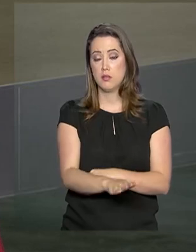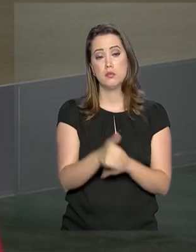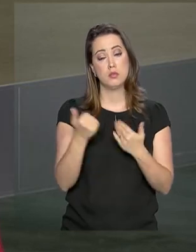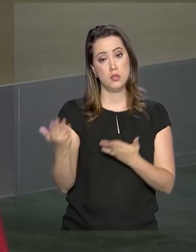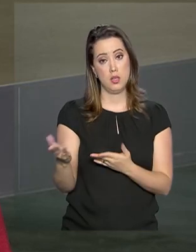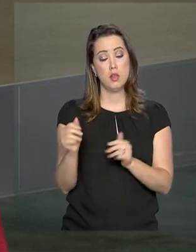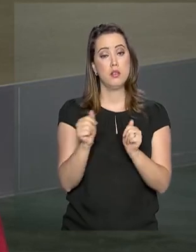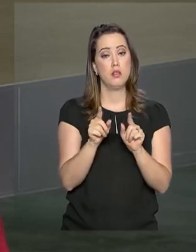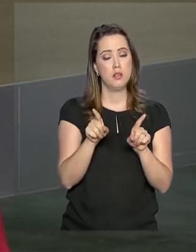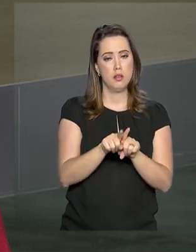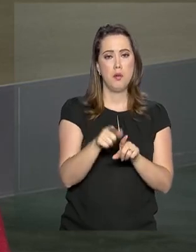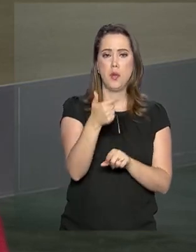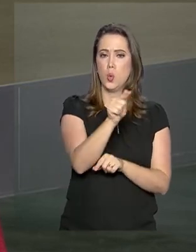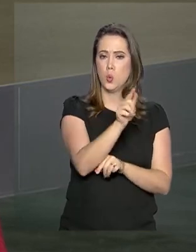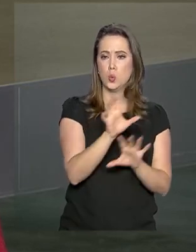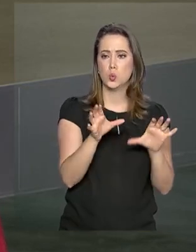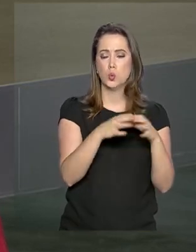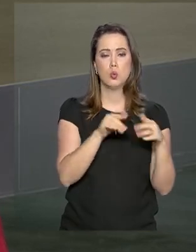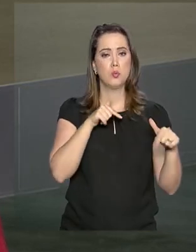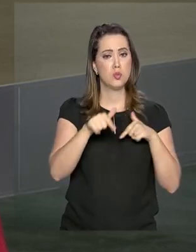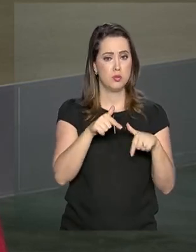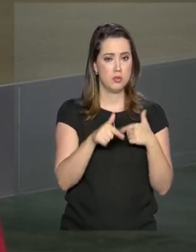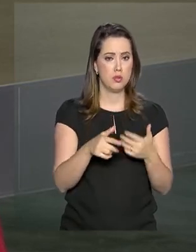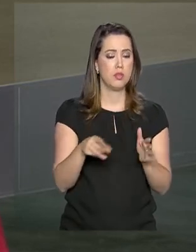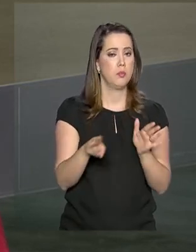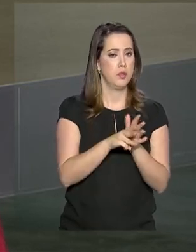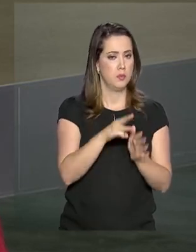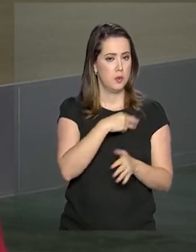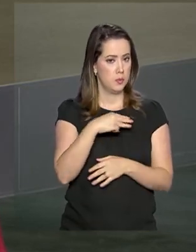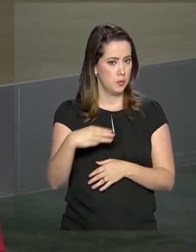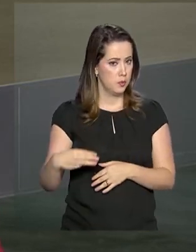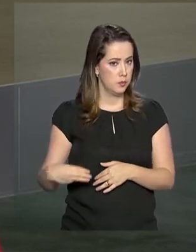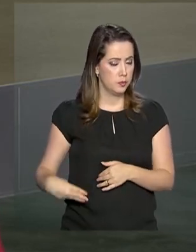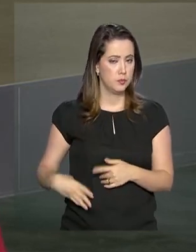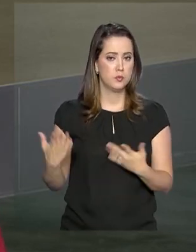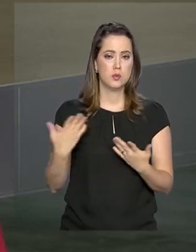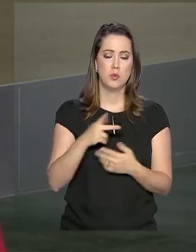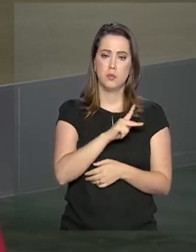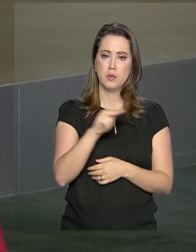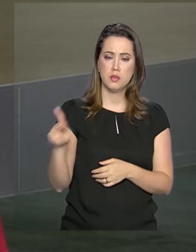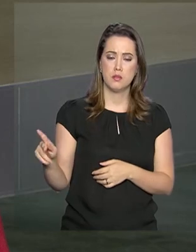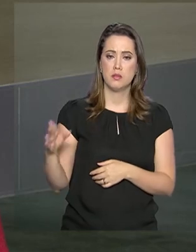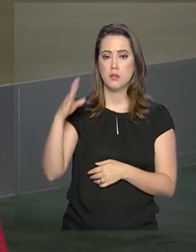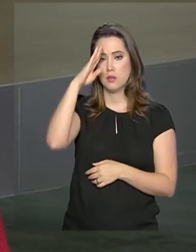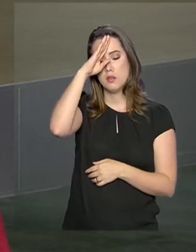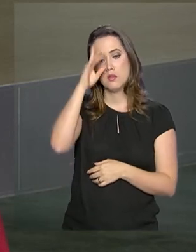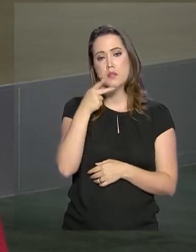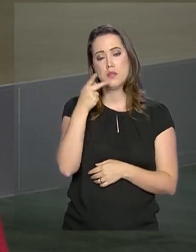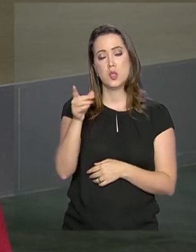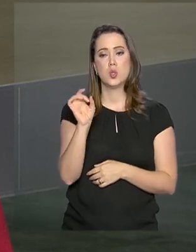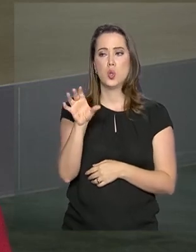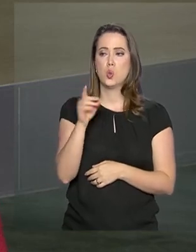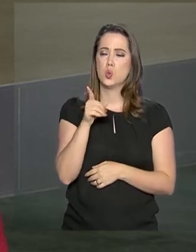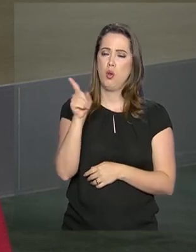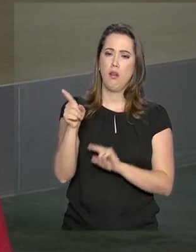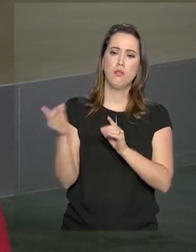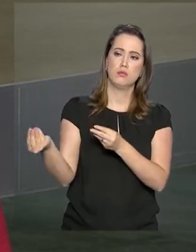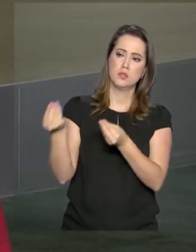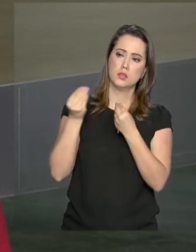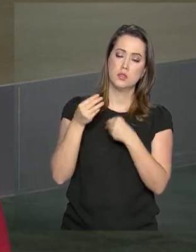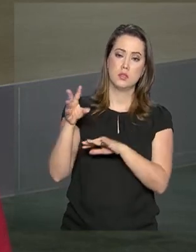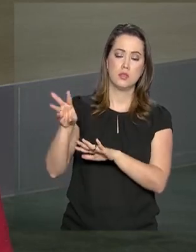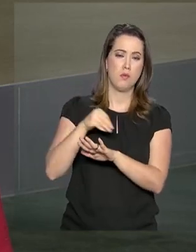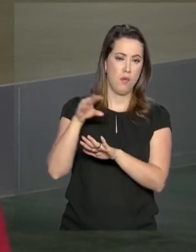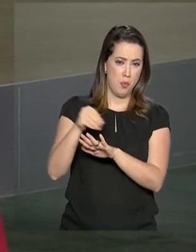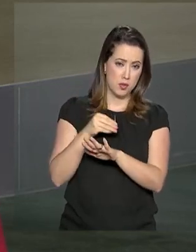Tanto ele, quanto algum outro membro da equipe, do ministério, algum ministro, o presidente destacou que não só ele vai trazer essas informações e